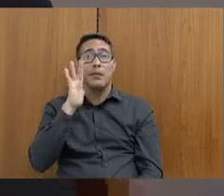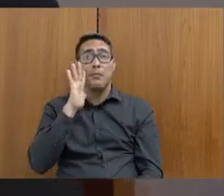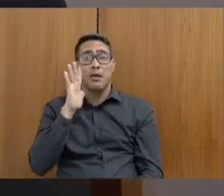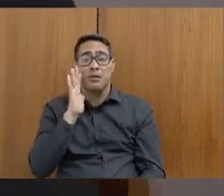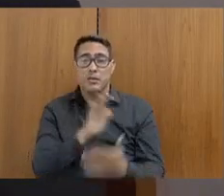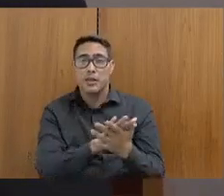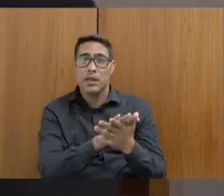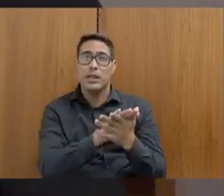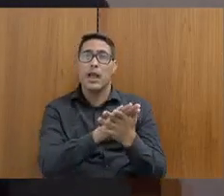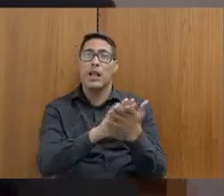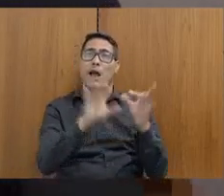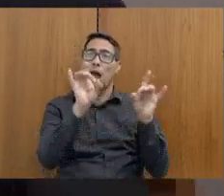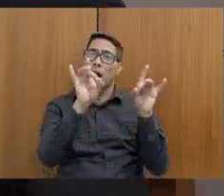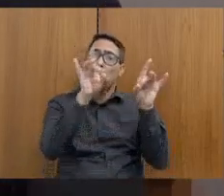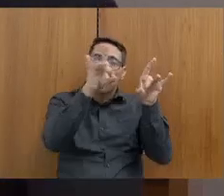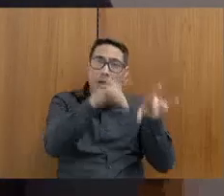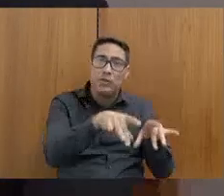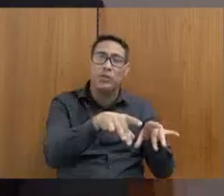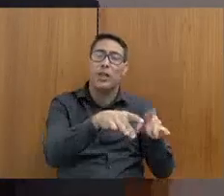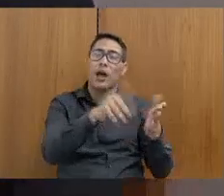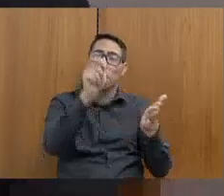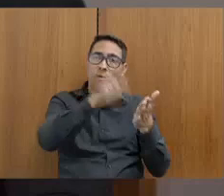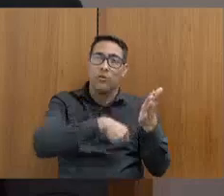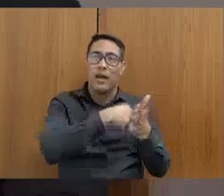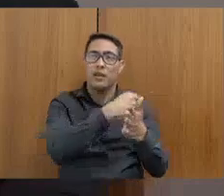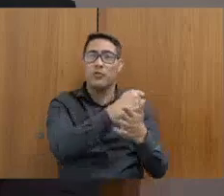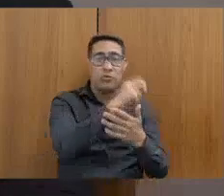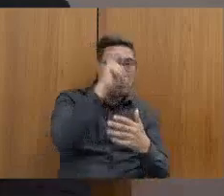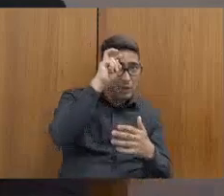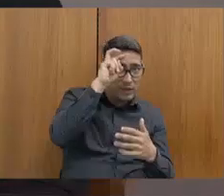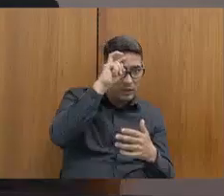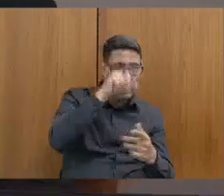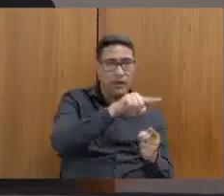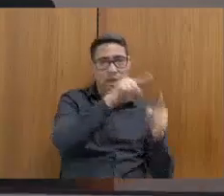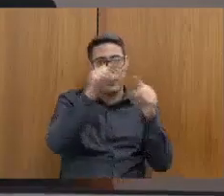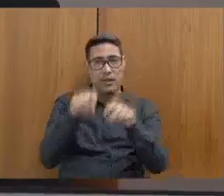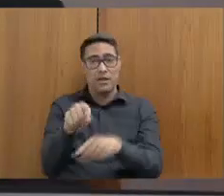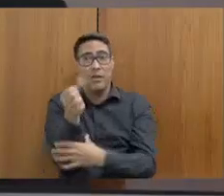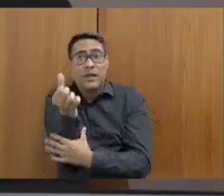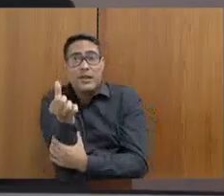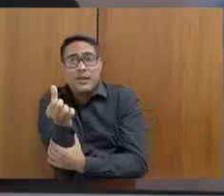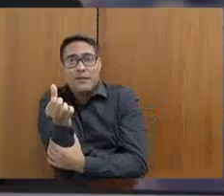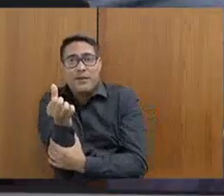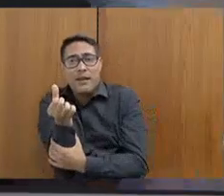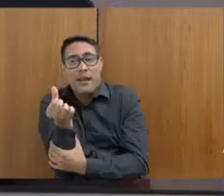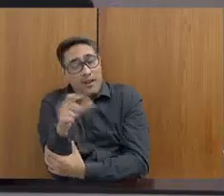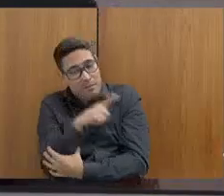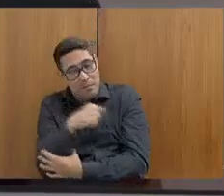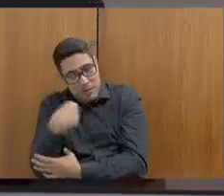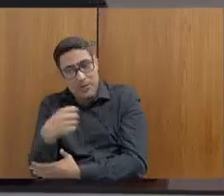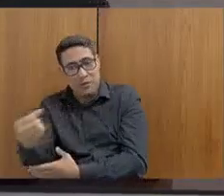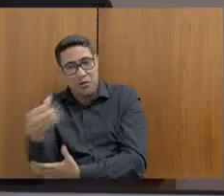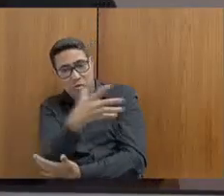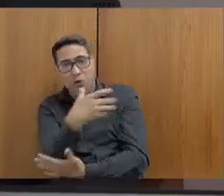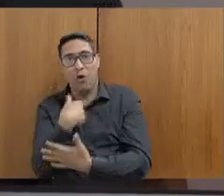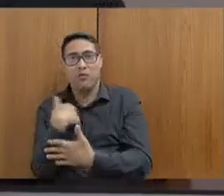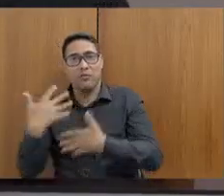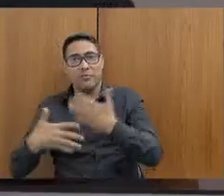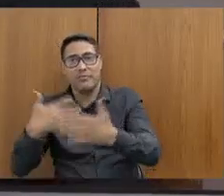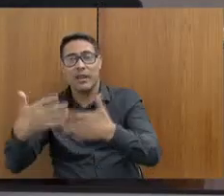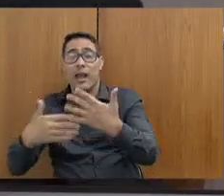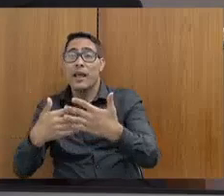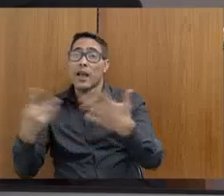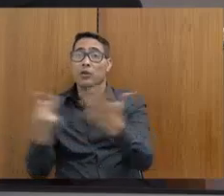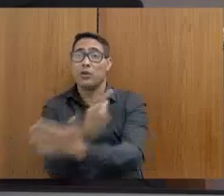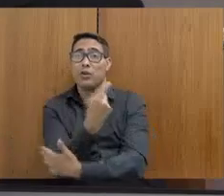-feira, tendo que se fazer um processo de emergência. Quando essa empresa fez isso durante três vezes seguidas e se habilitando para outros processos,